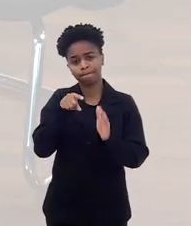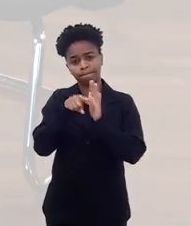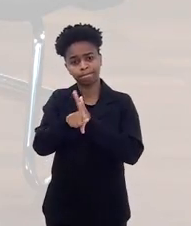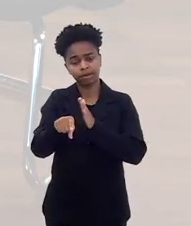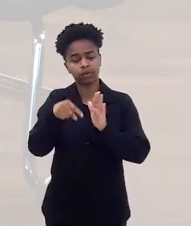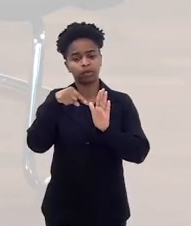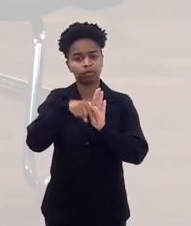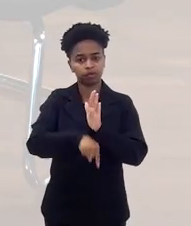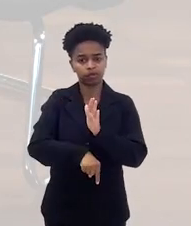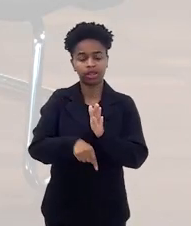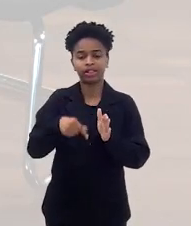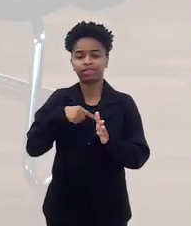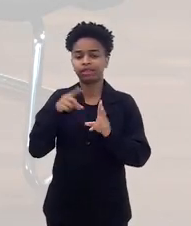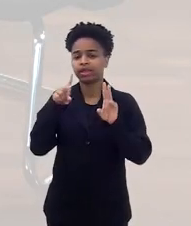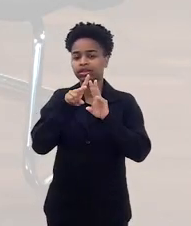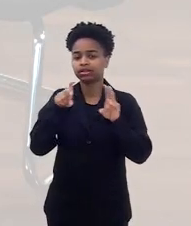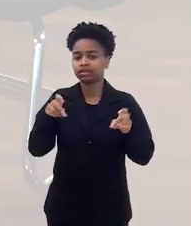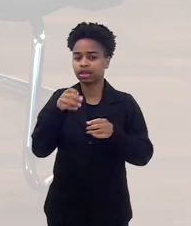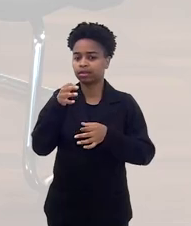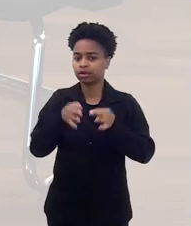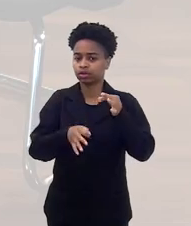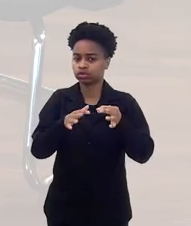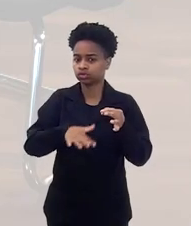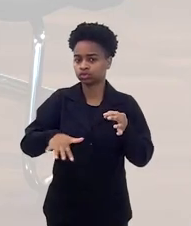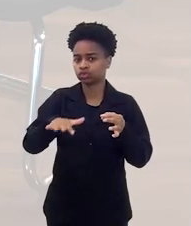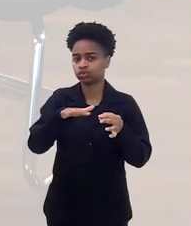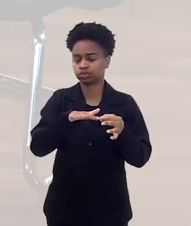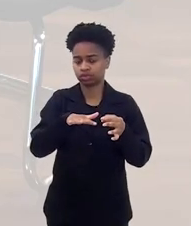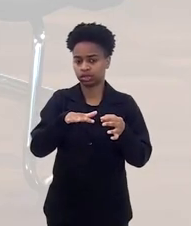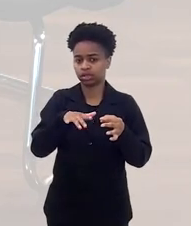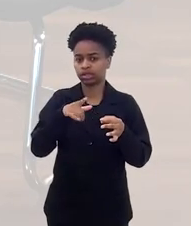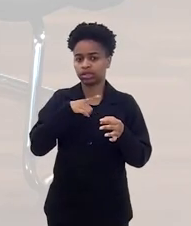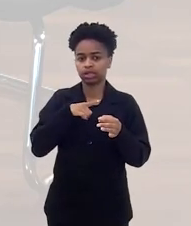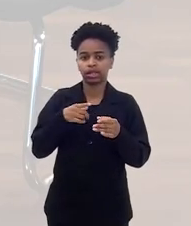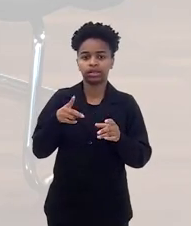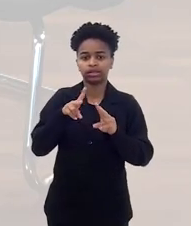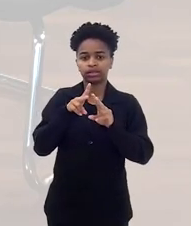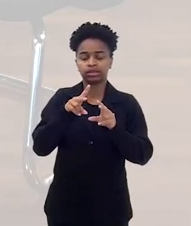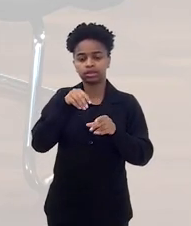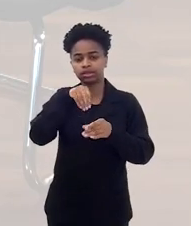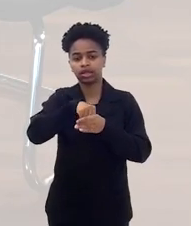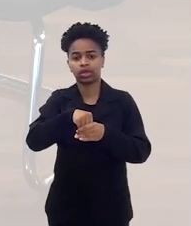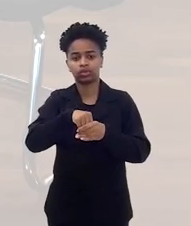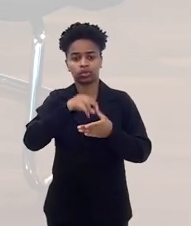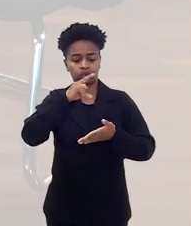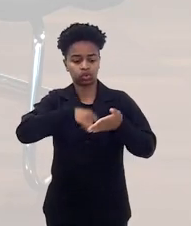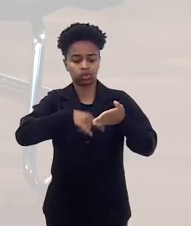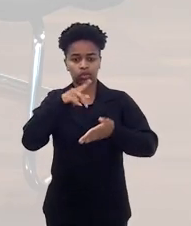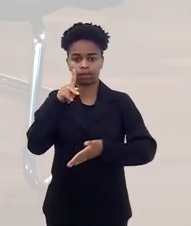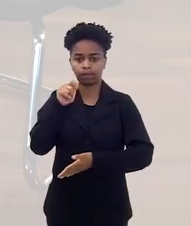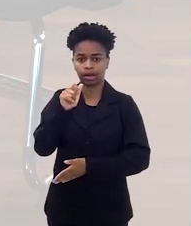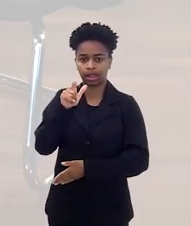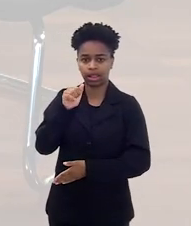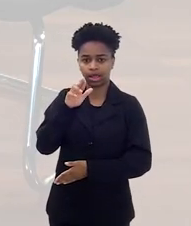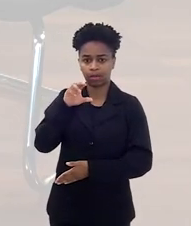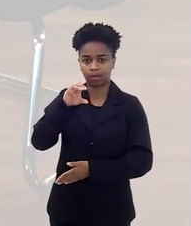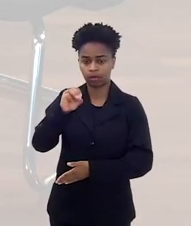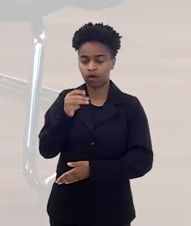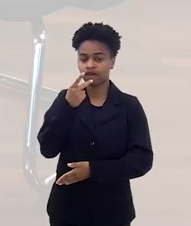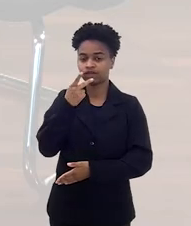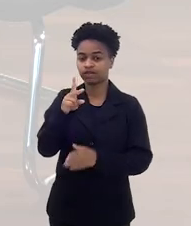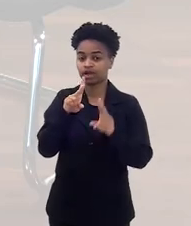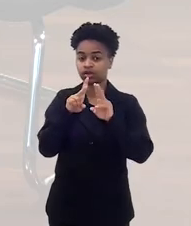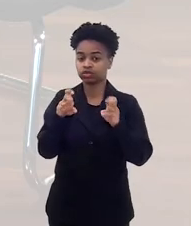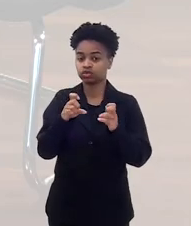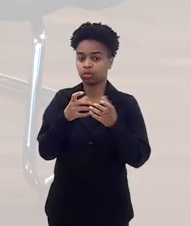e queria trazer o tema, uma questão jurídica que está situada lá no protocolo de Palermo, que é o chamado consentimento,